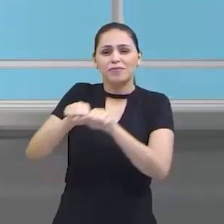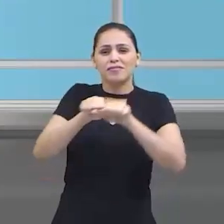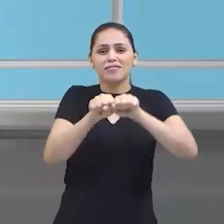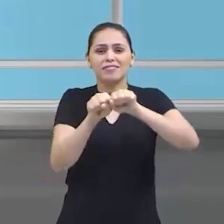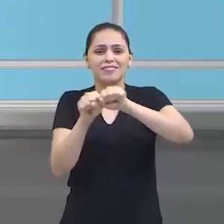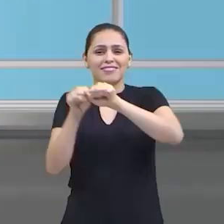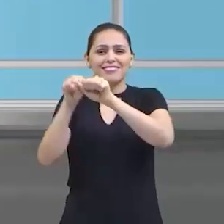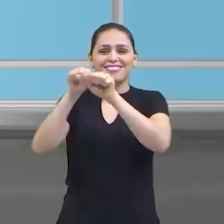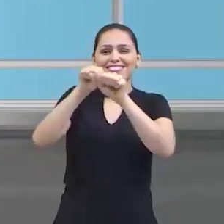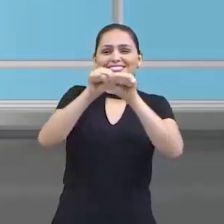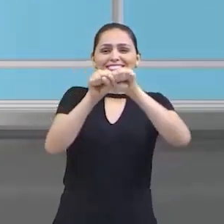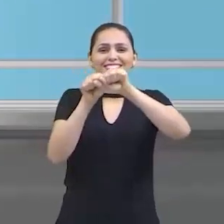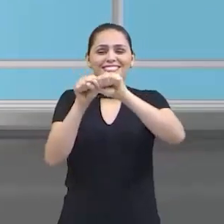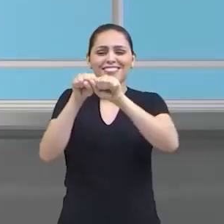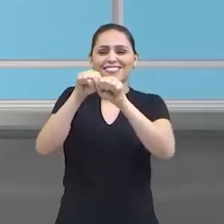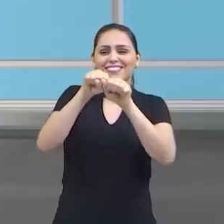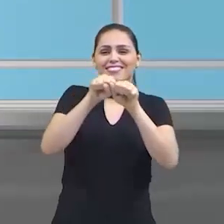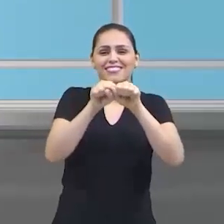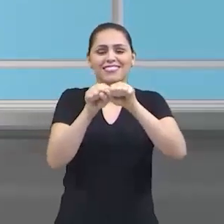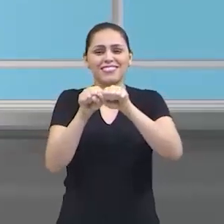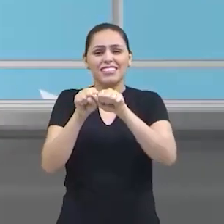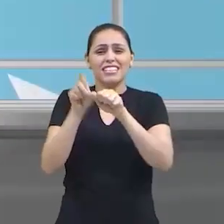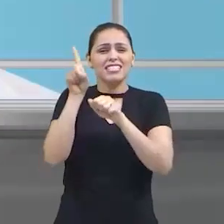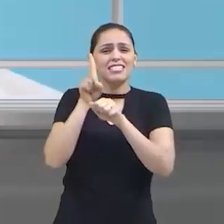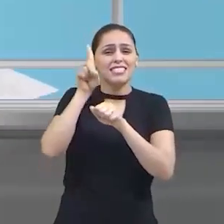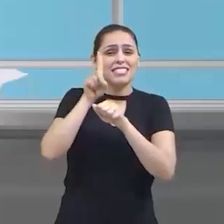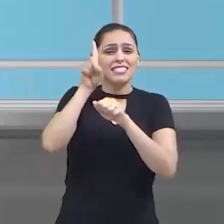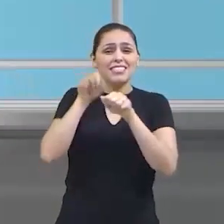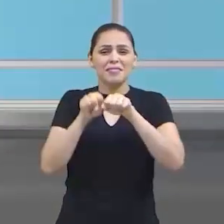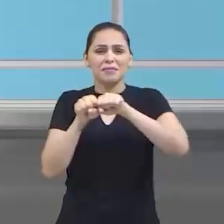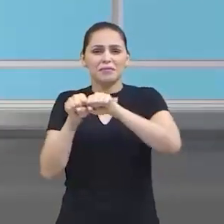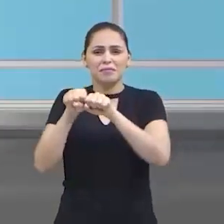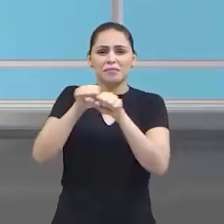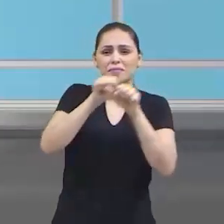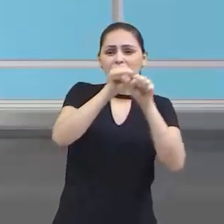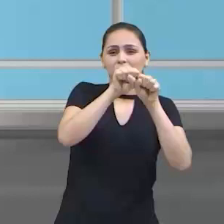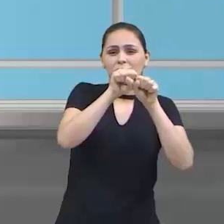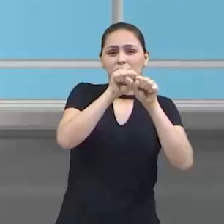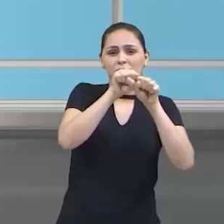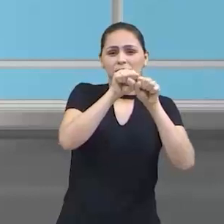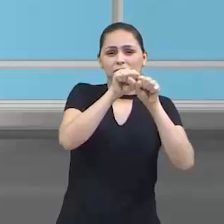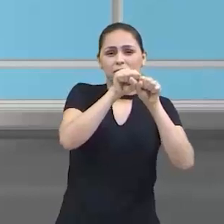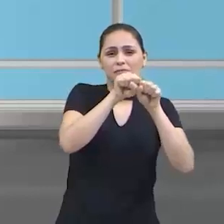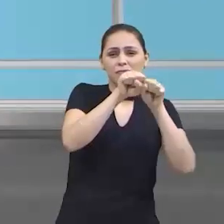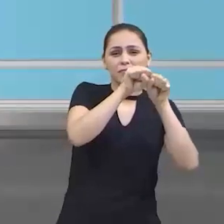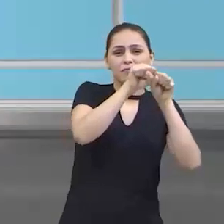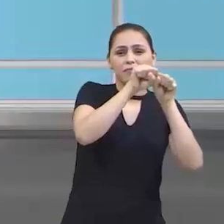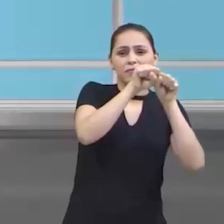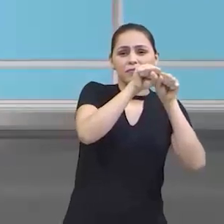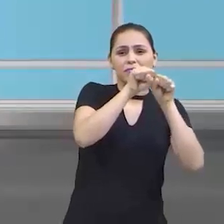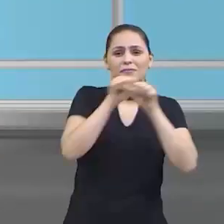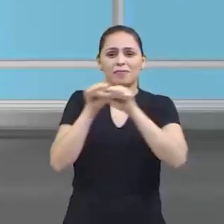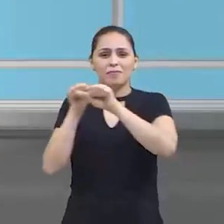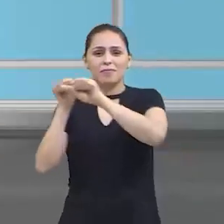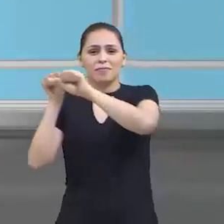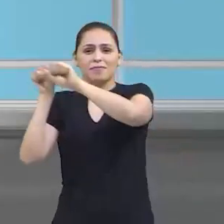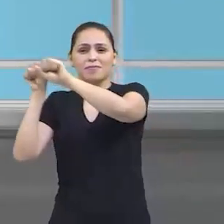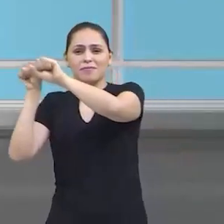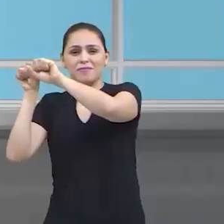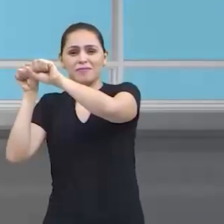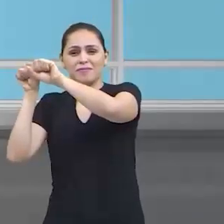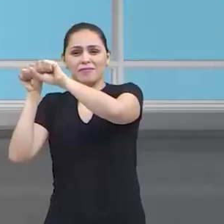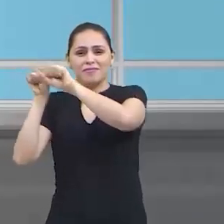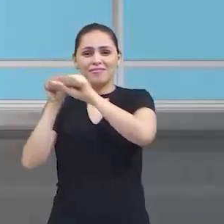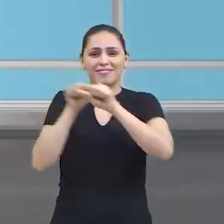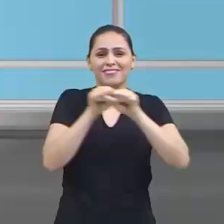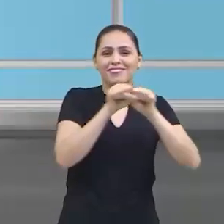Subiu. Foguete aqui no alto. Foguete de um lado. Do outro. Do lado. Do